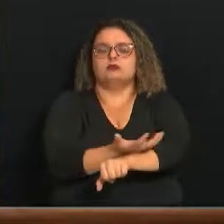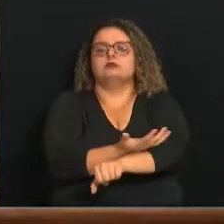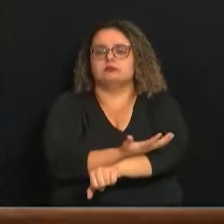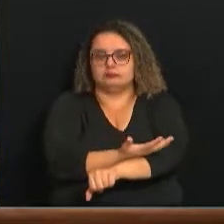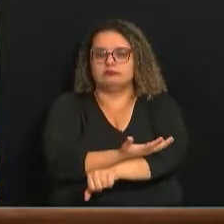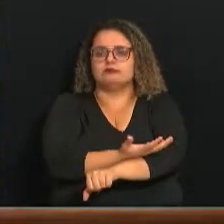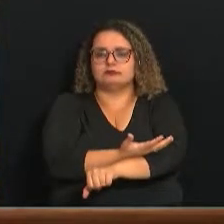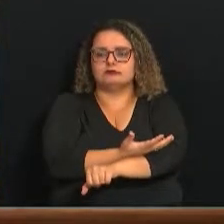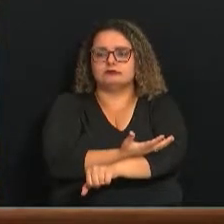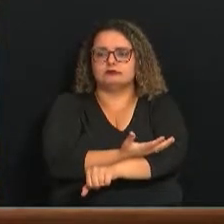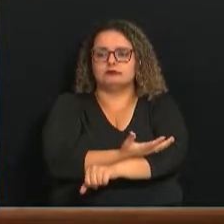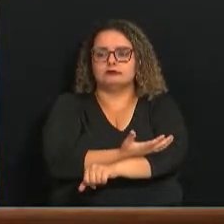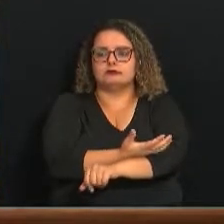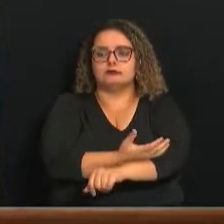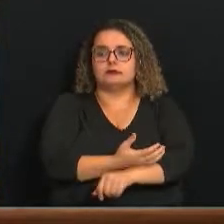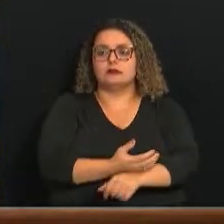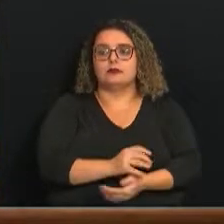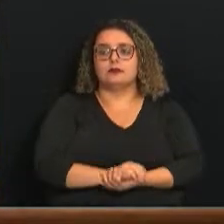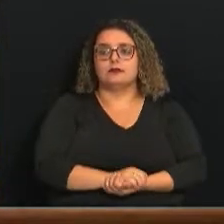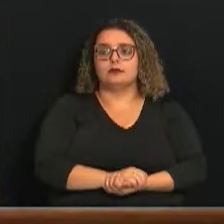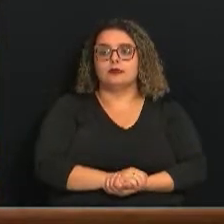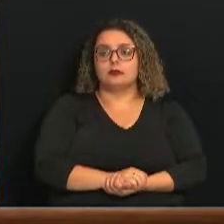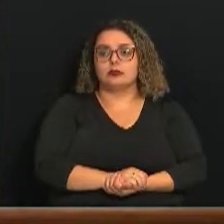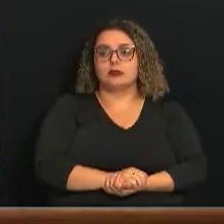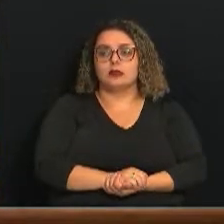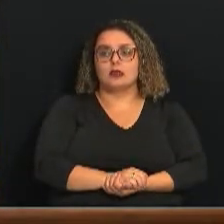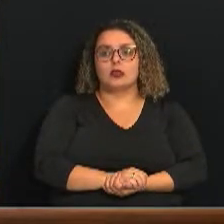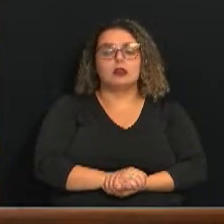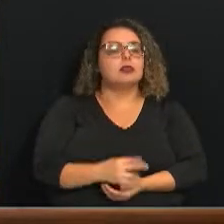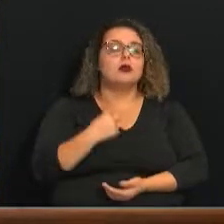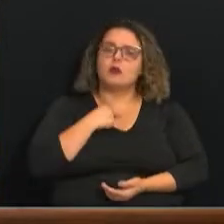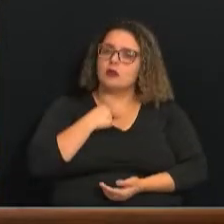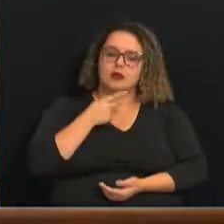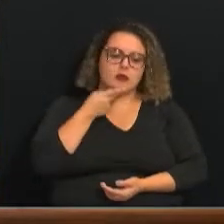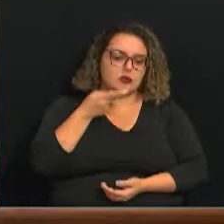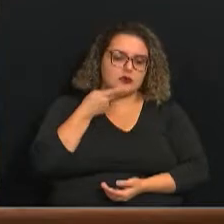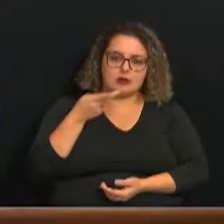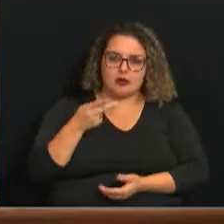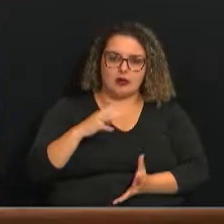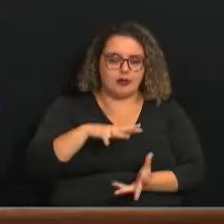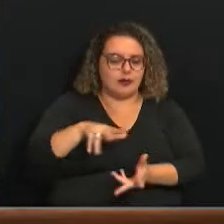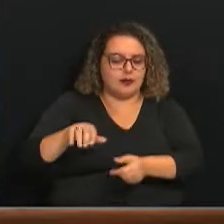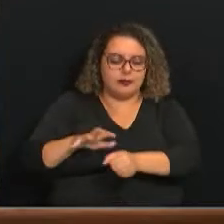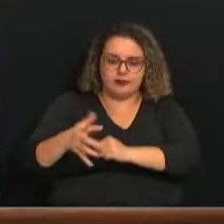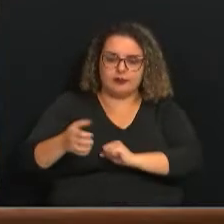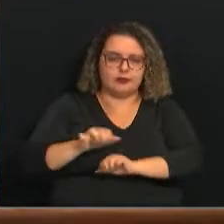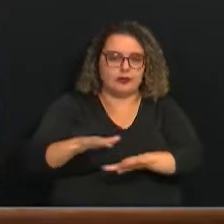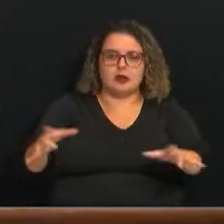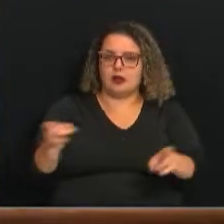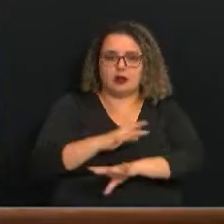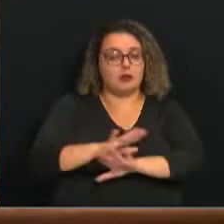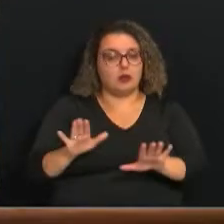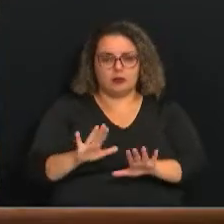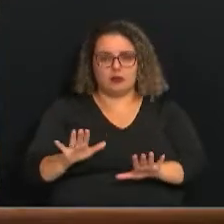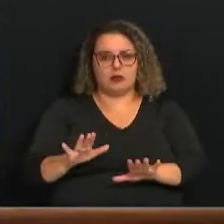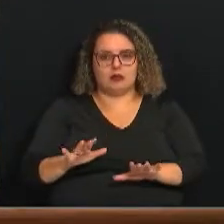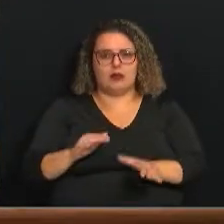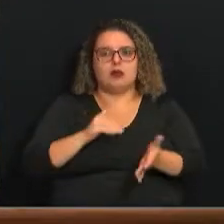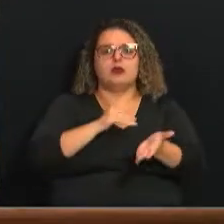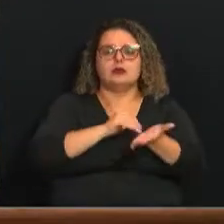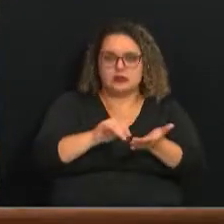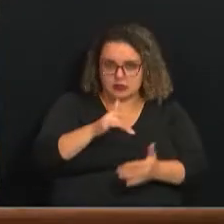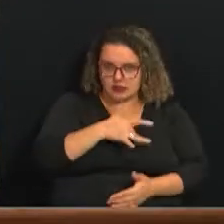É muito cedo para falar que a pandemia acabou. O próprio secretário de Saúde colocou muito bem